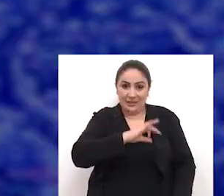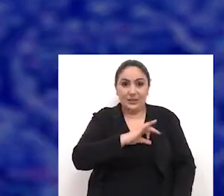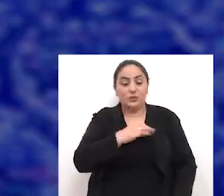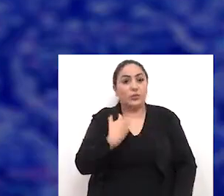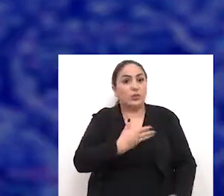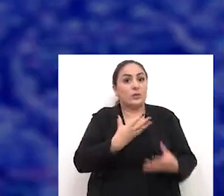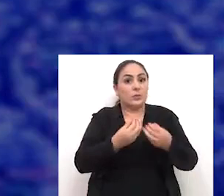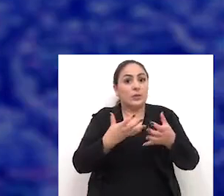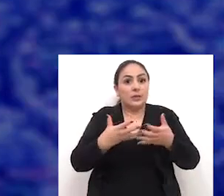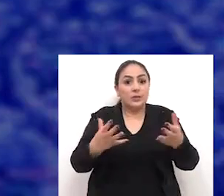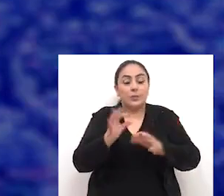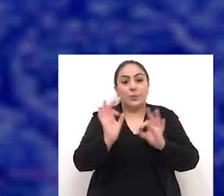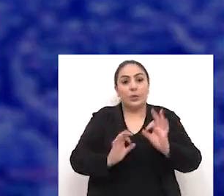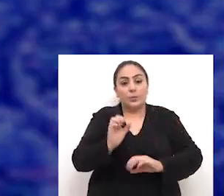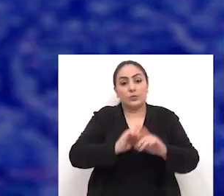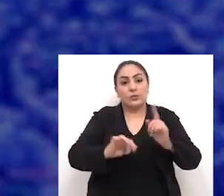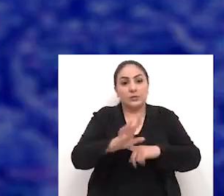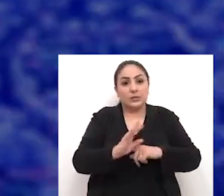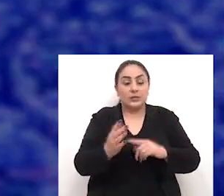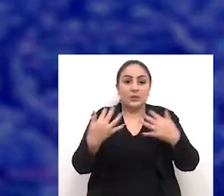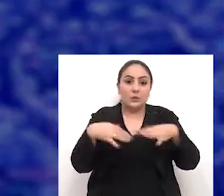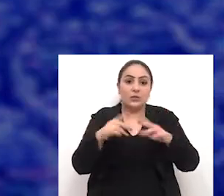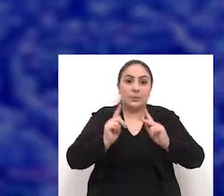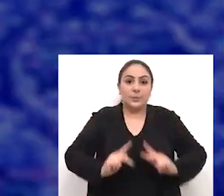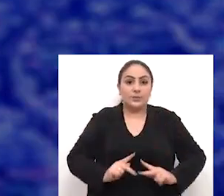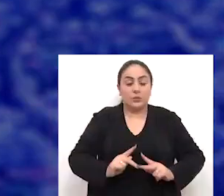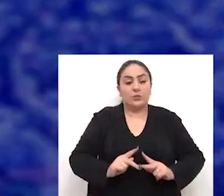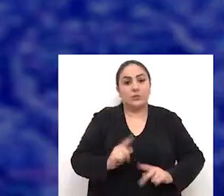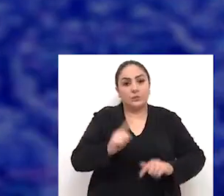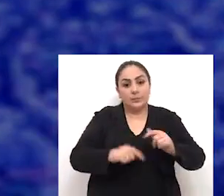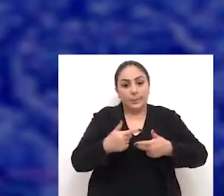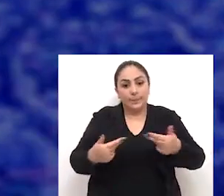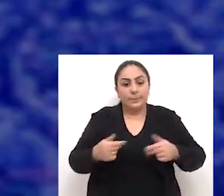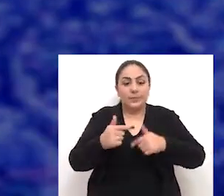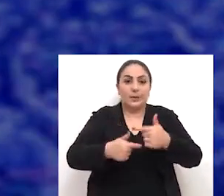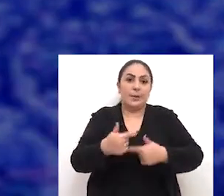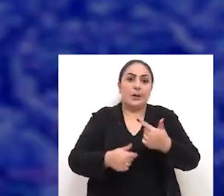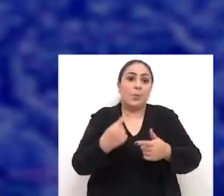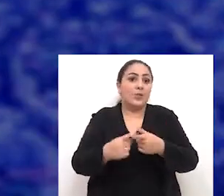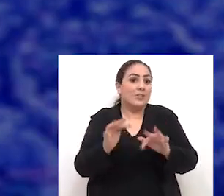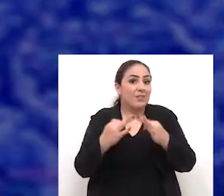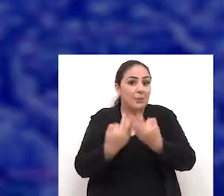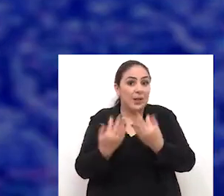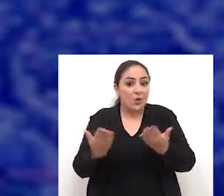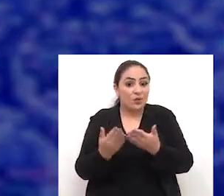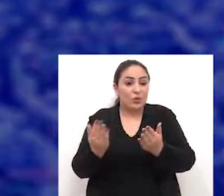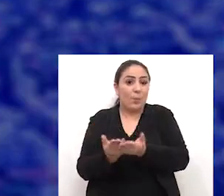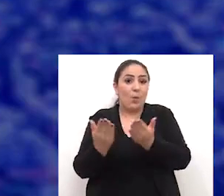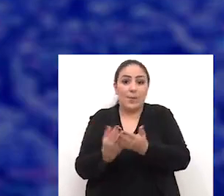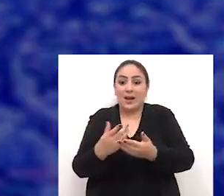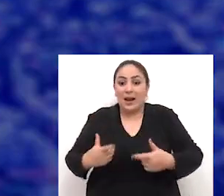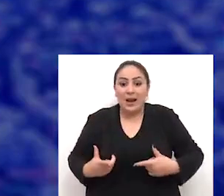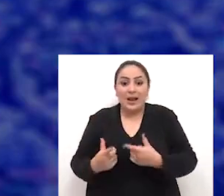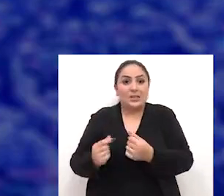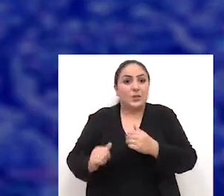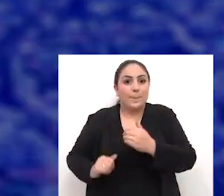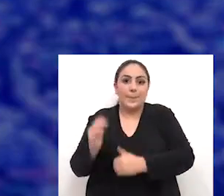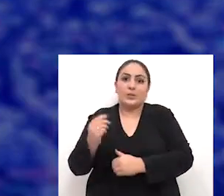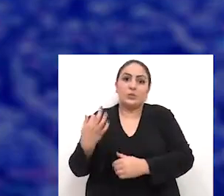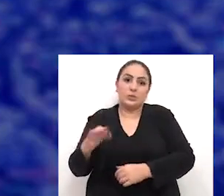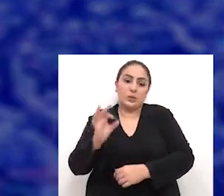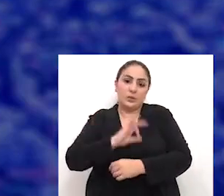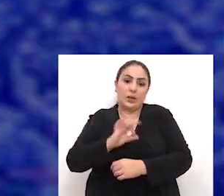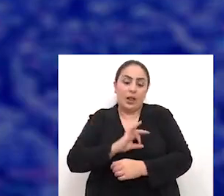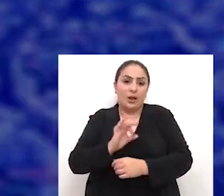programa social de inclusão das pessoas no mercado, porque, afinal, famílias de baixa renda hoje gastam mais da